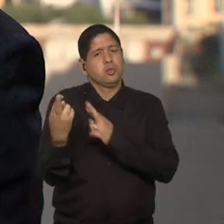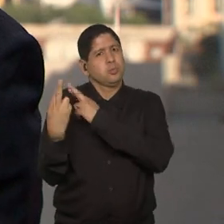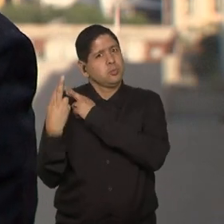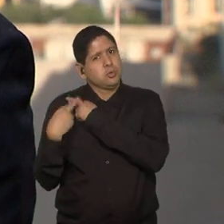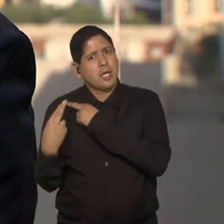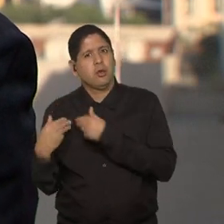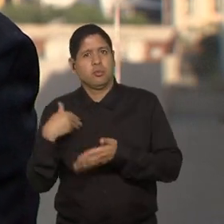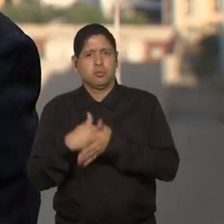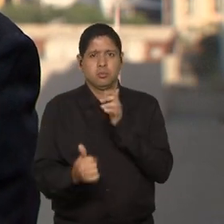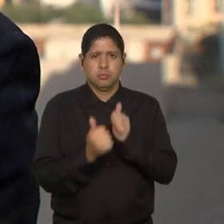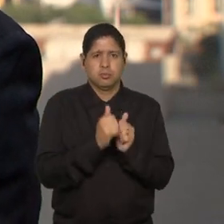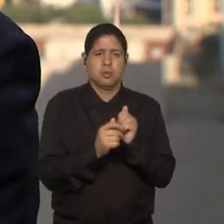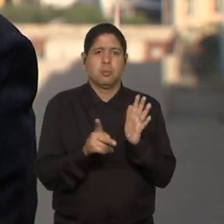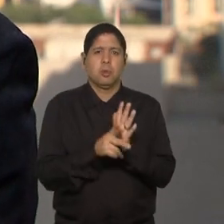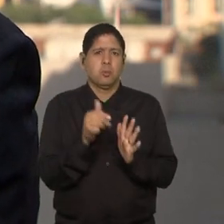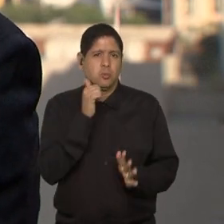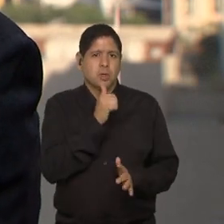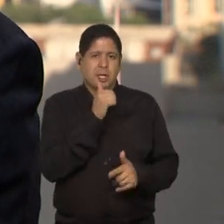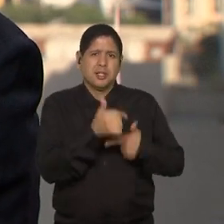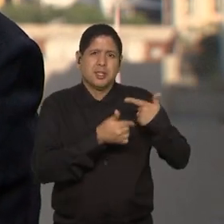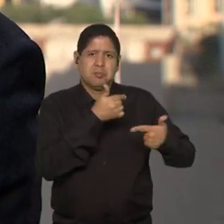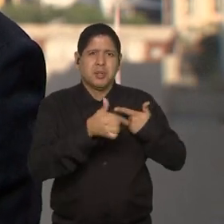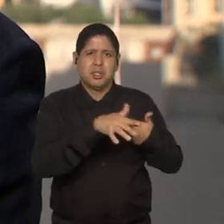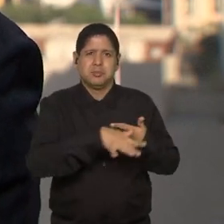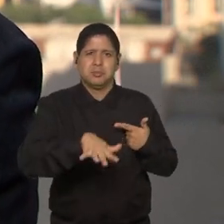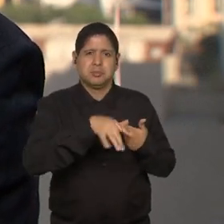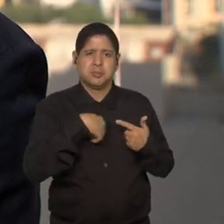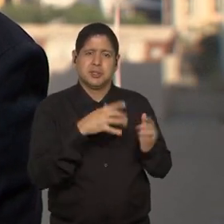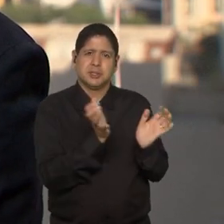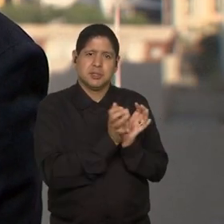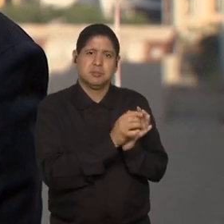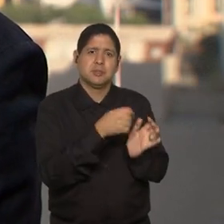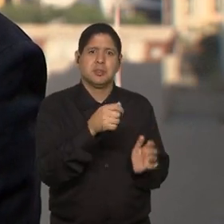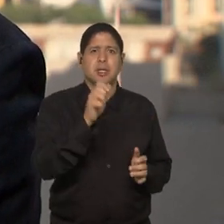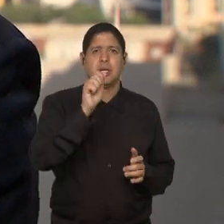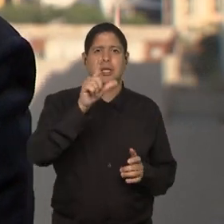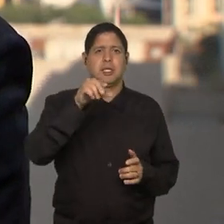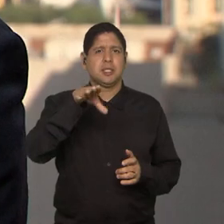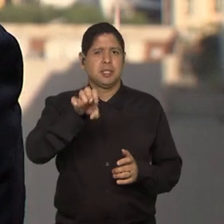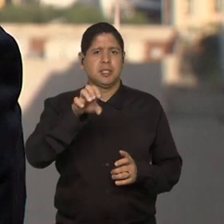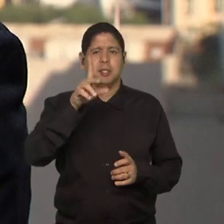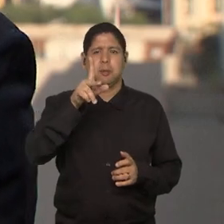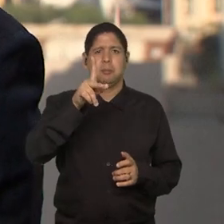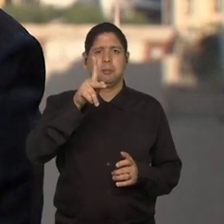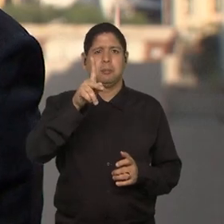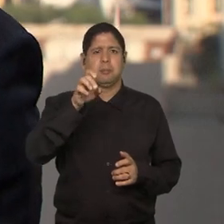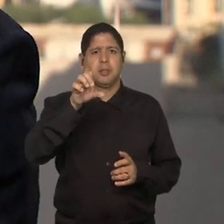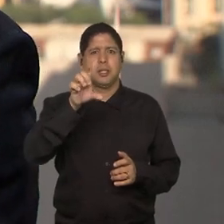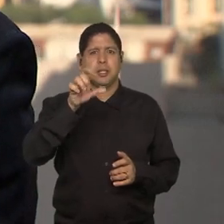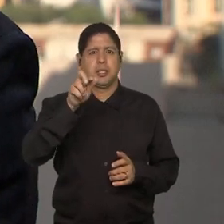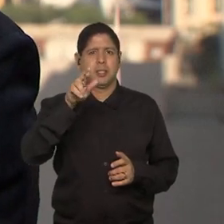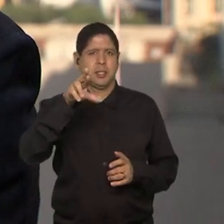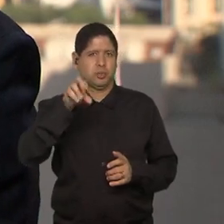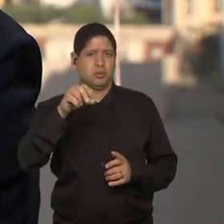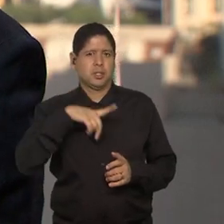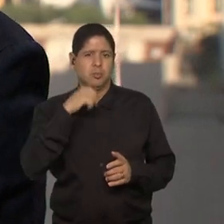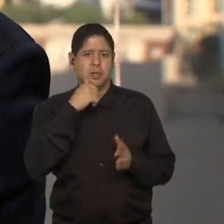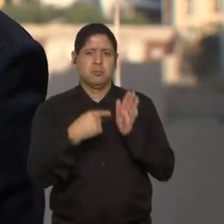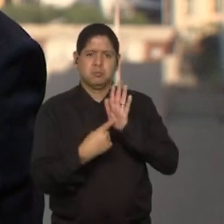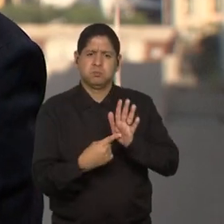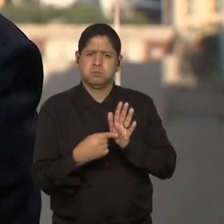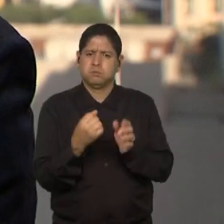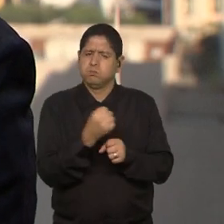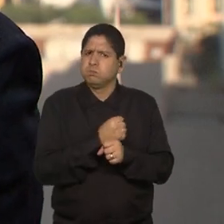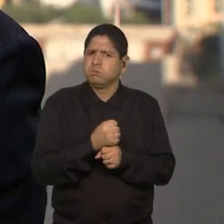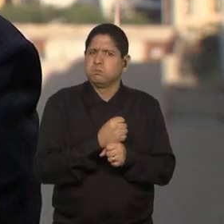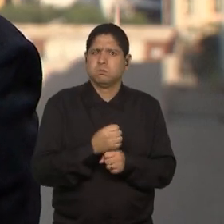também pelo futebol feminino, que trabalha na minha equipe, se chama Aline Pelegrino, referência do futebol feminino. Ela